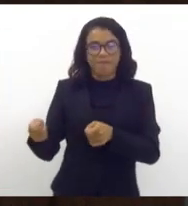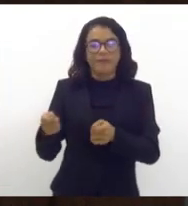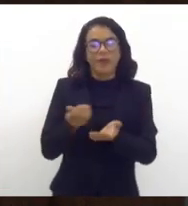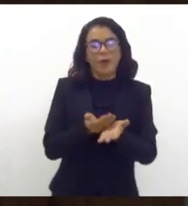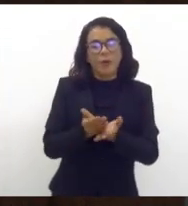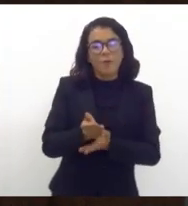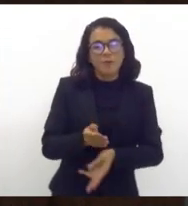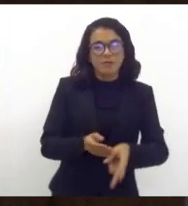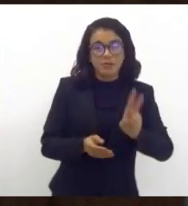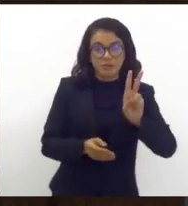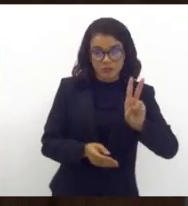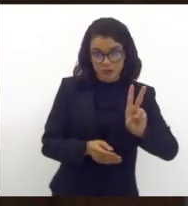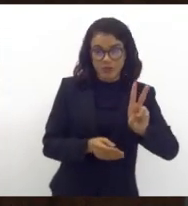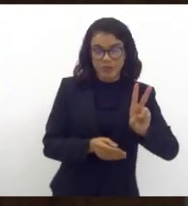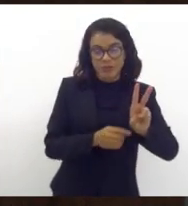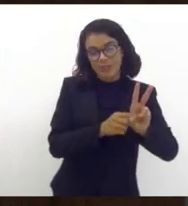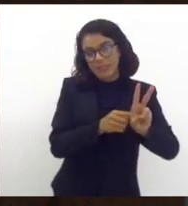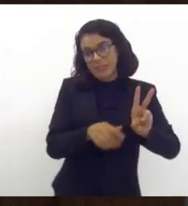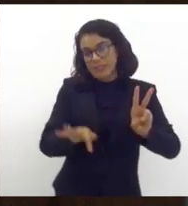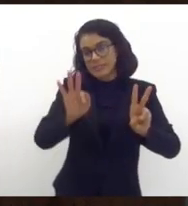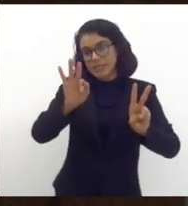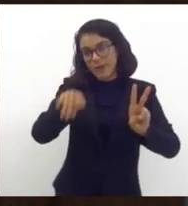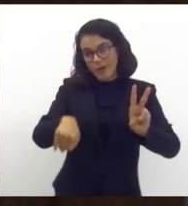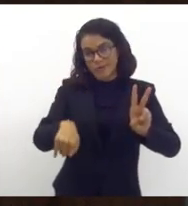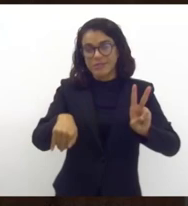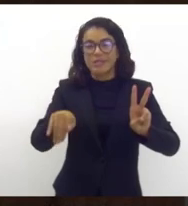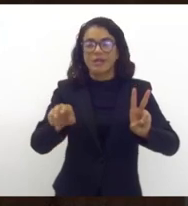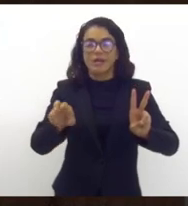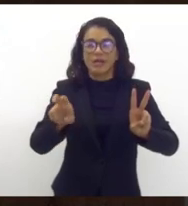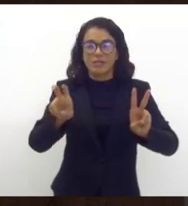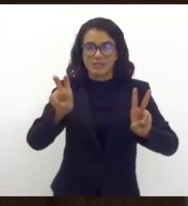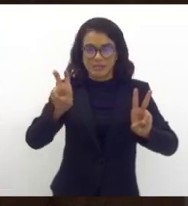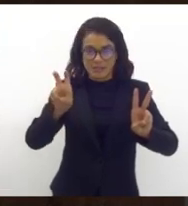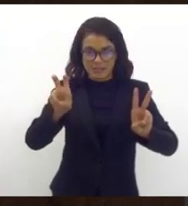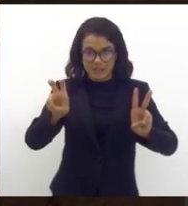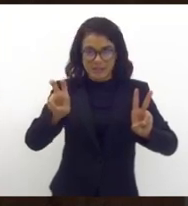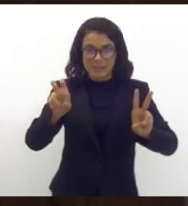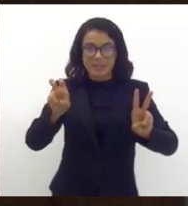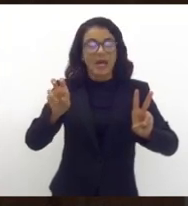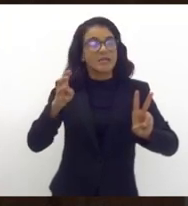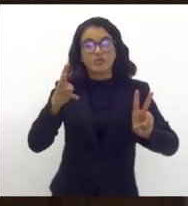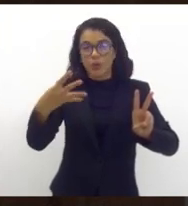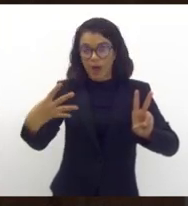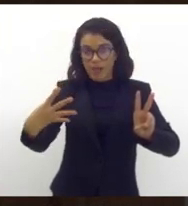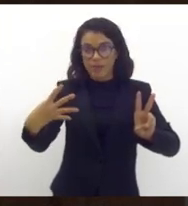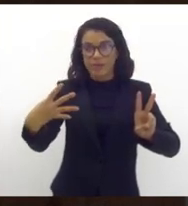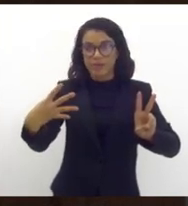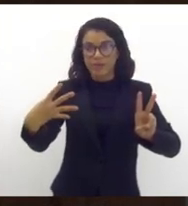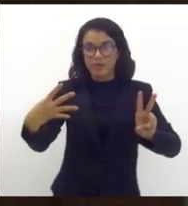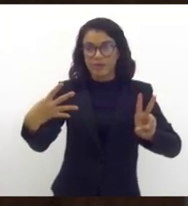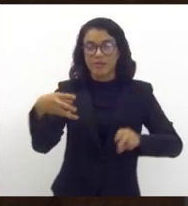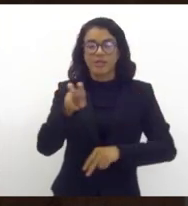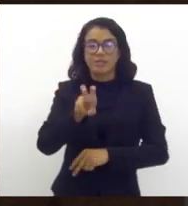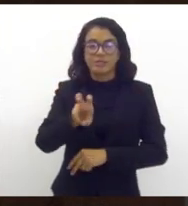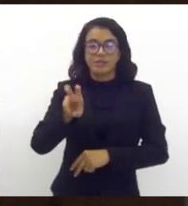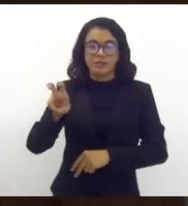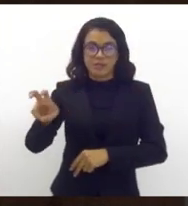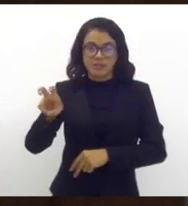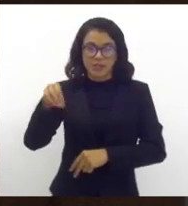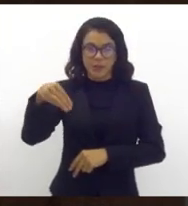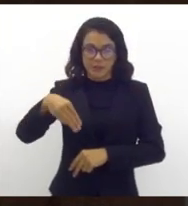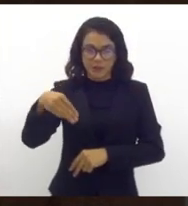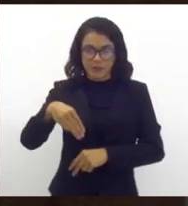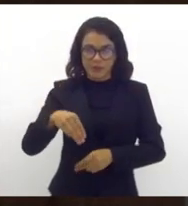iniciada às 14 horas, encerrou-se às 16 horas e 55